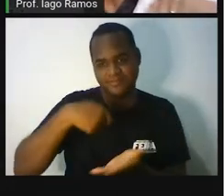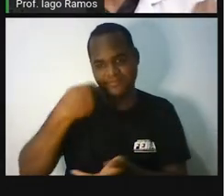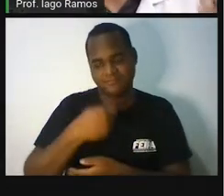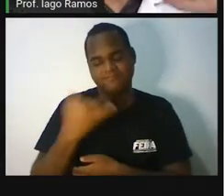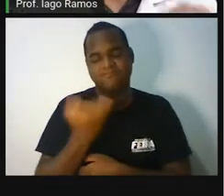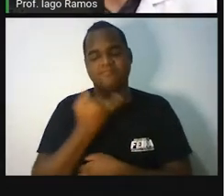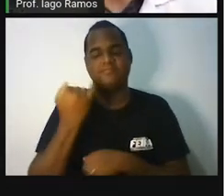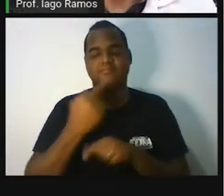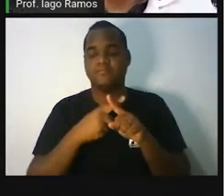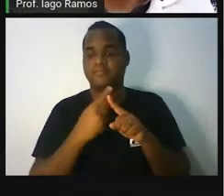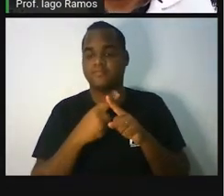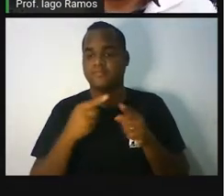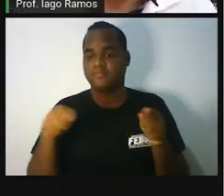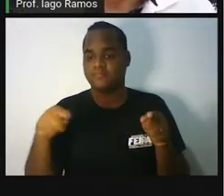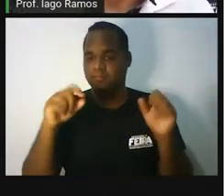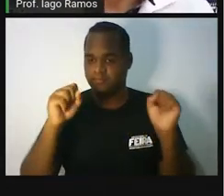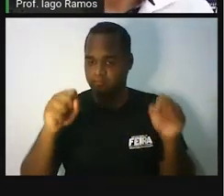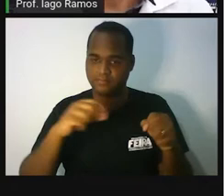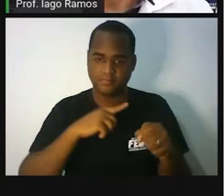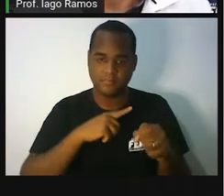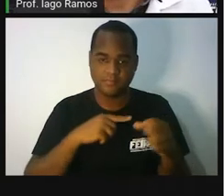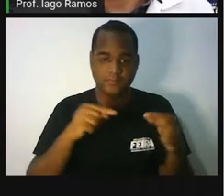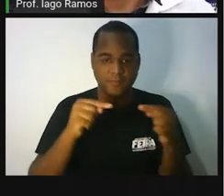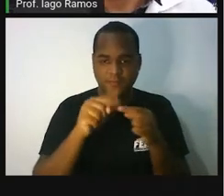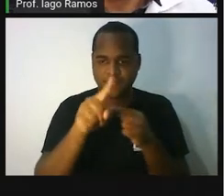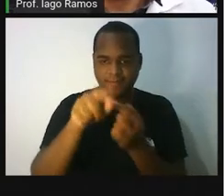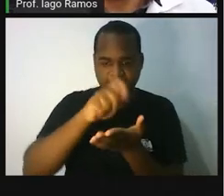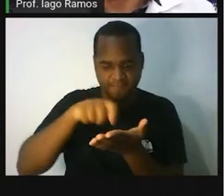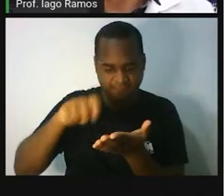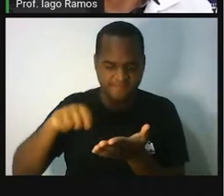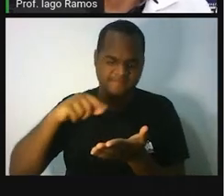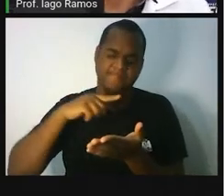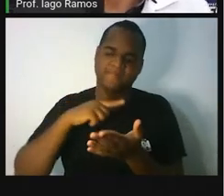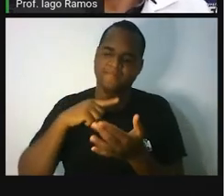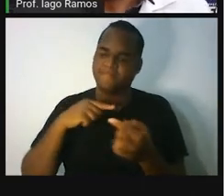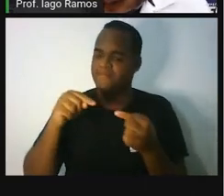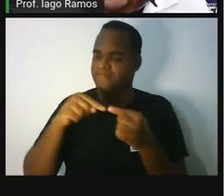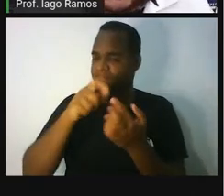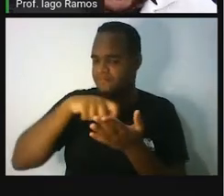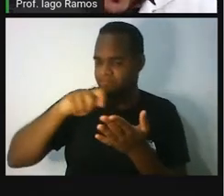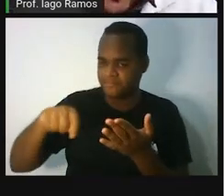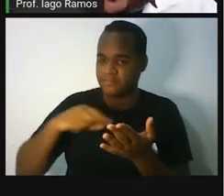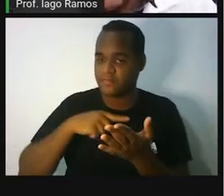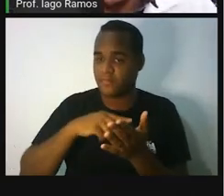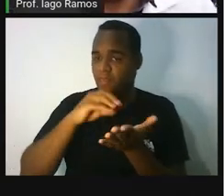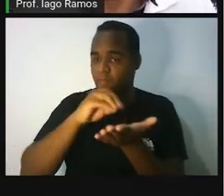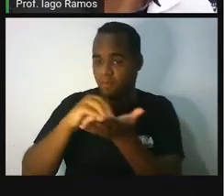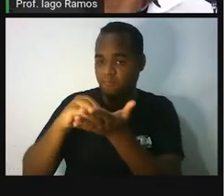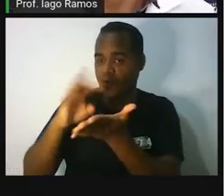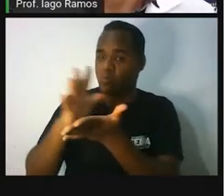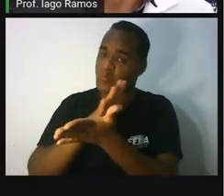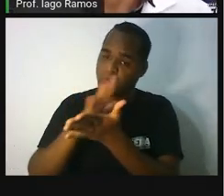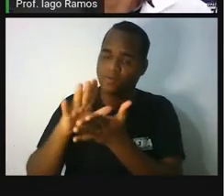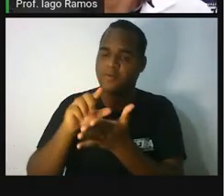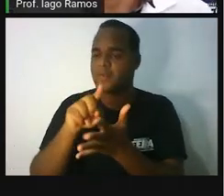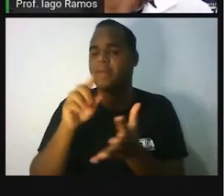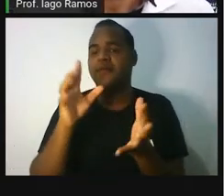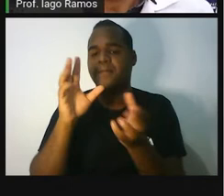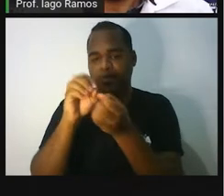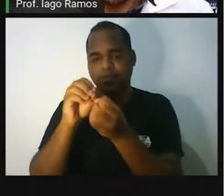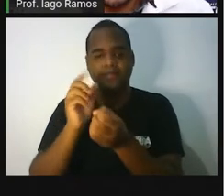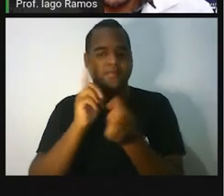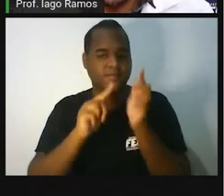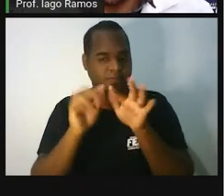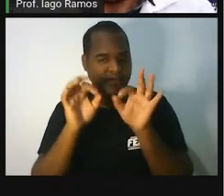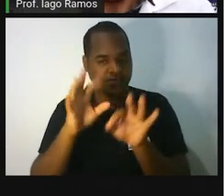Porque é onde você vai fazendo as suas anotações, é onde você vai fazendo os seus rascunhos para que você consiga entender as coisas